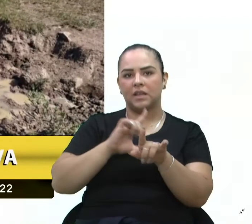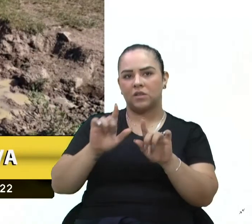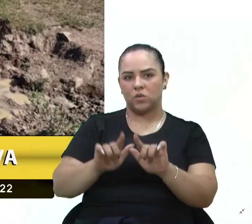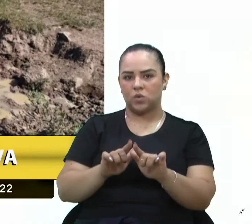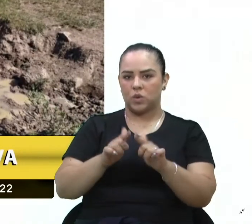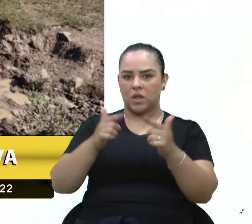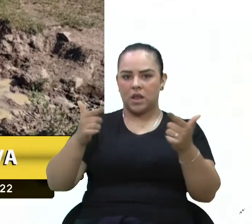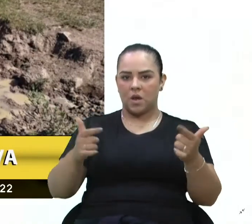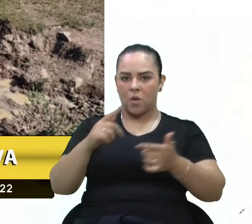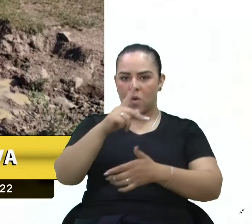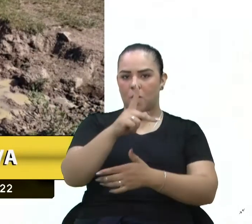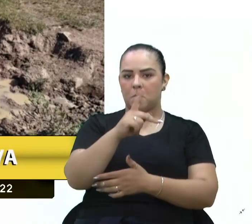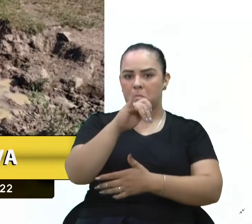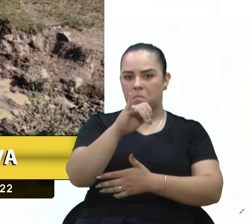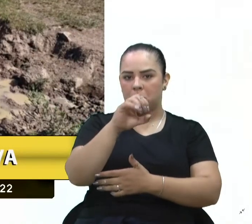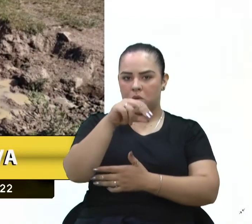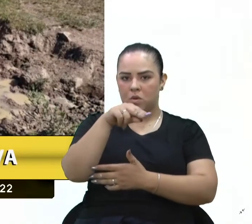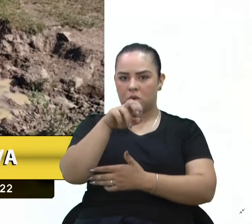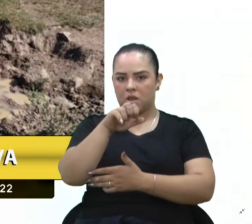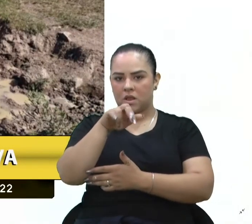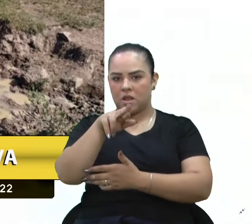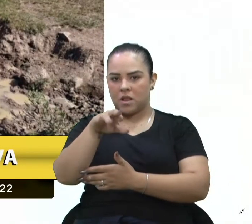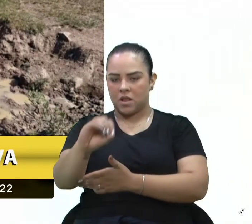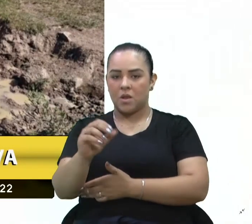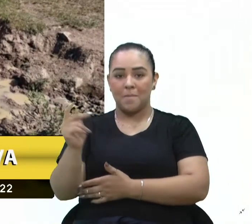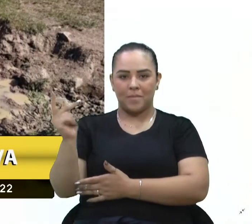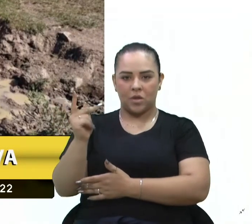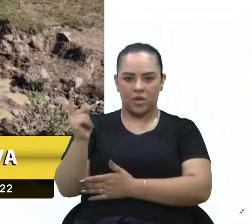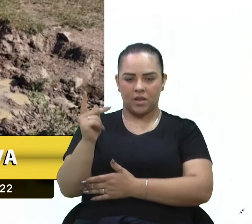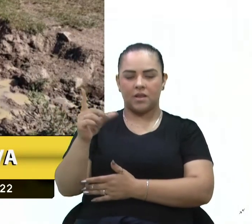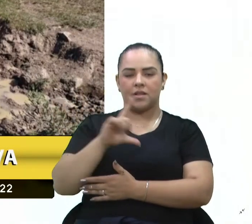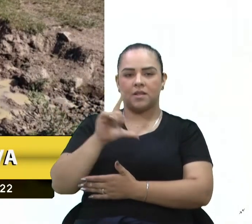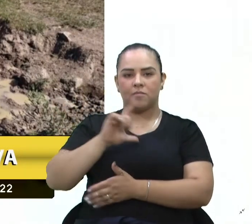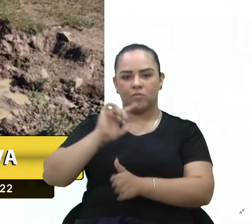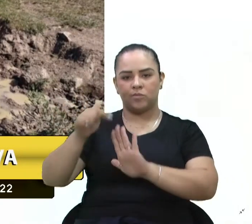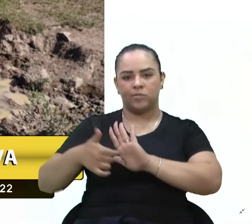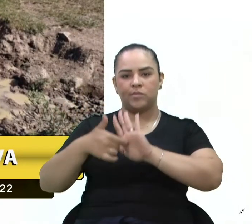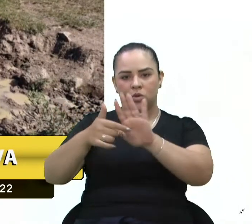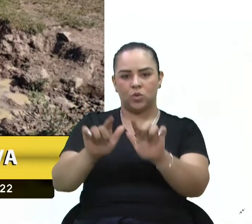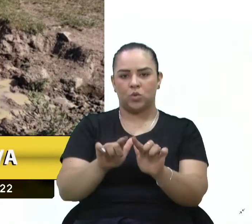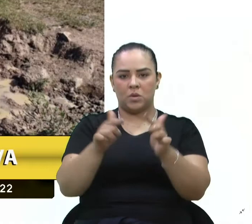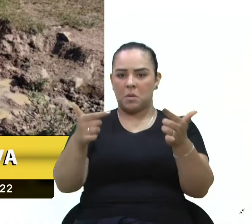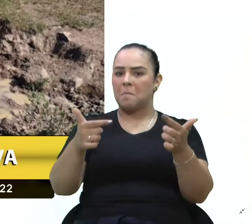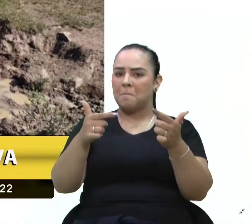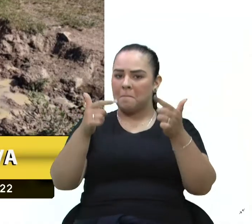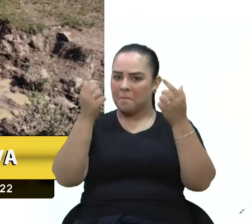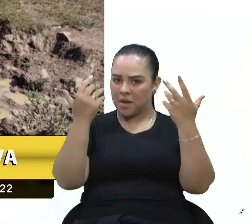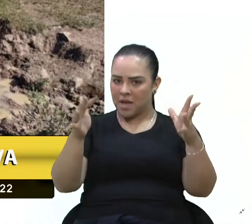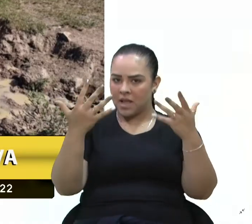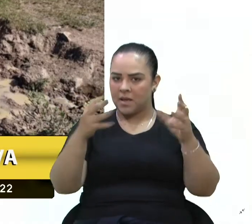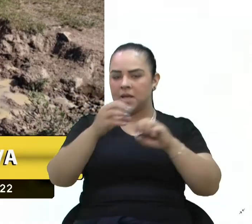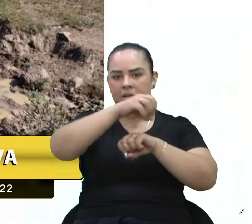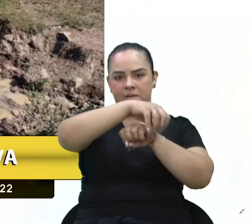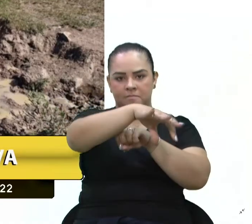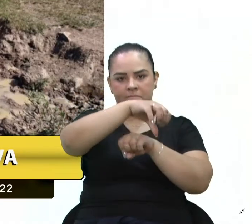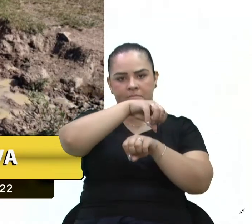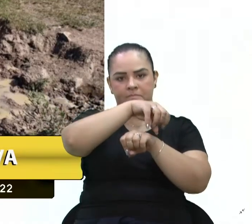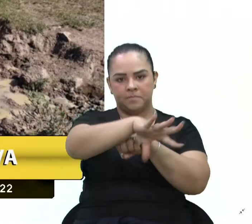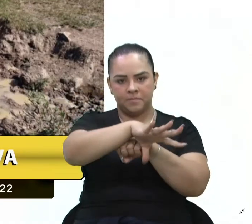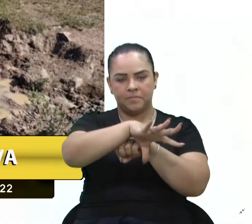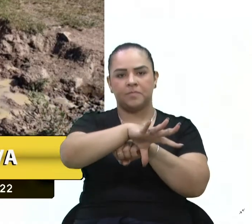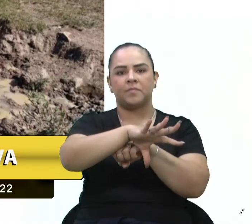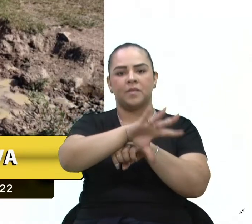uma ampla cobertura, está sendo exibida neste momento. Parabéns à imprensa, que está dando